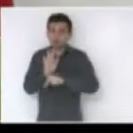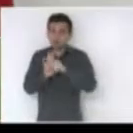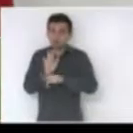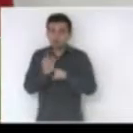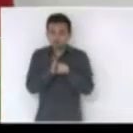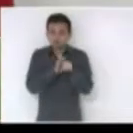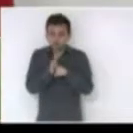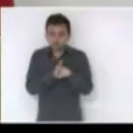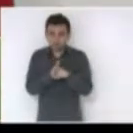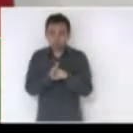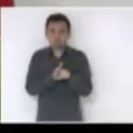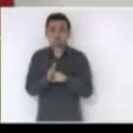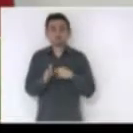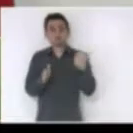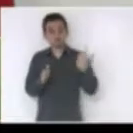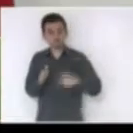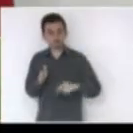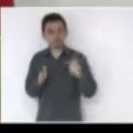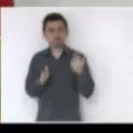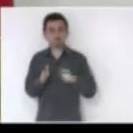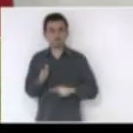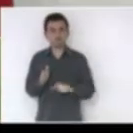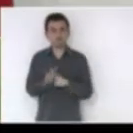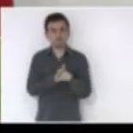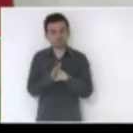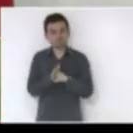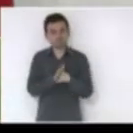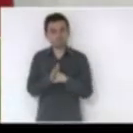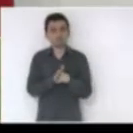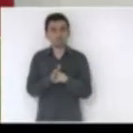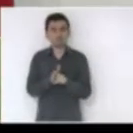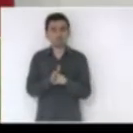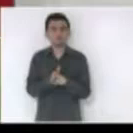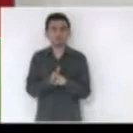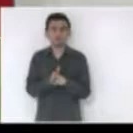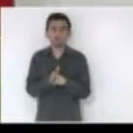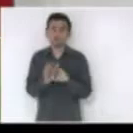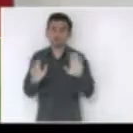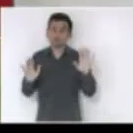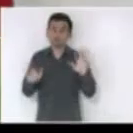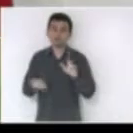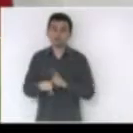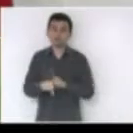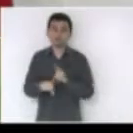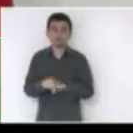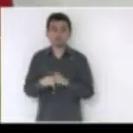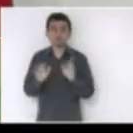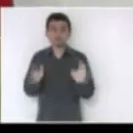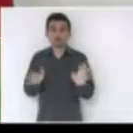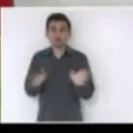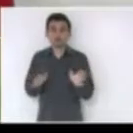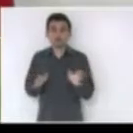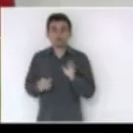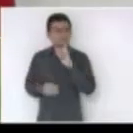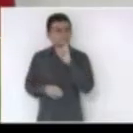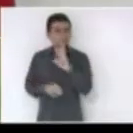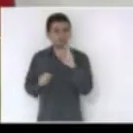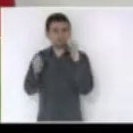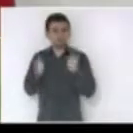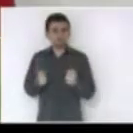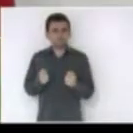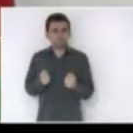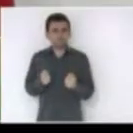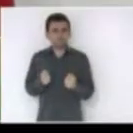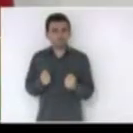analisado reanalisado discutido rediscutido mas enfim há tempo o parlamento catarinense dá uma resposta firme